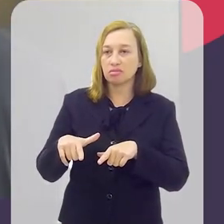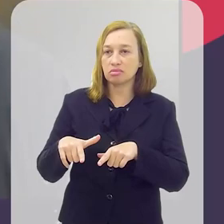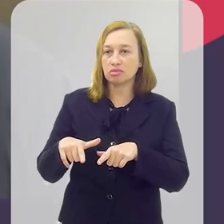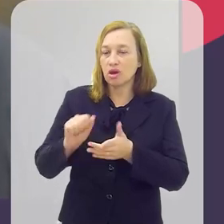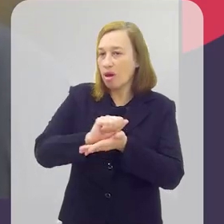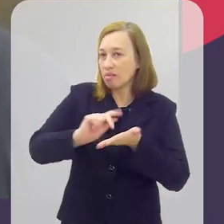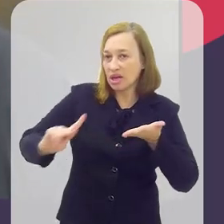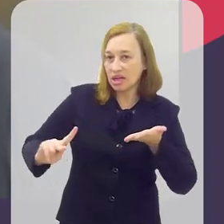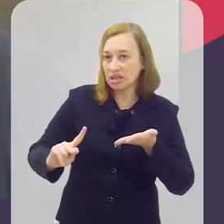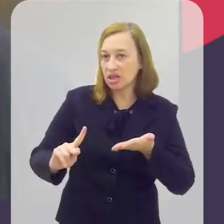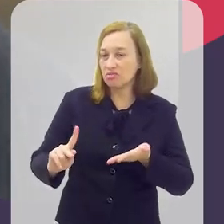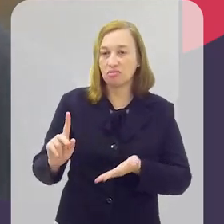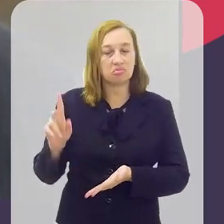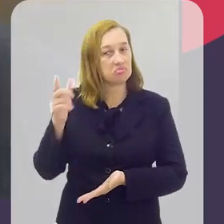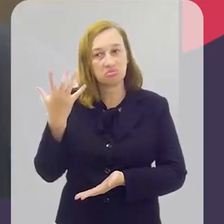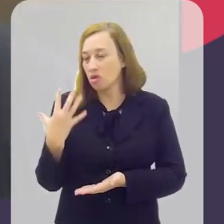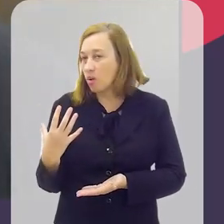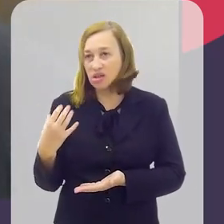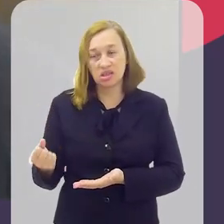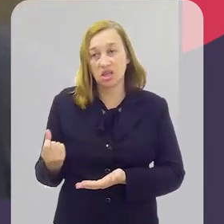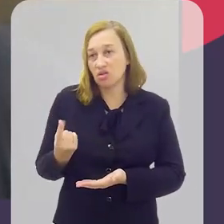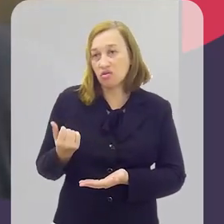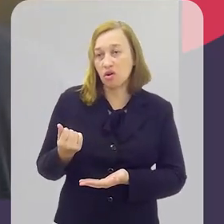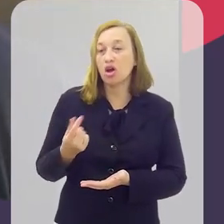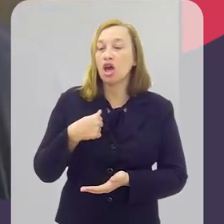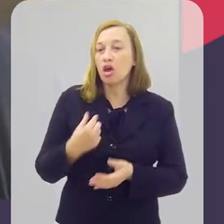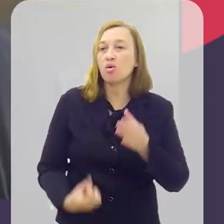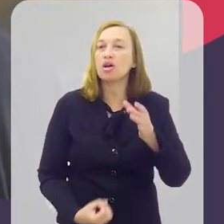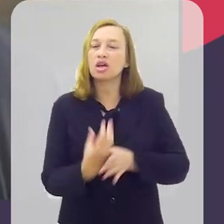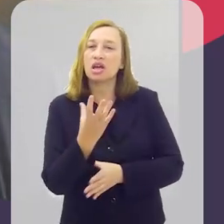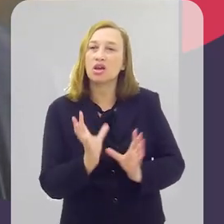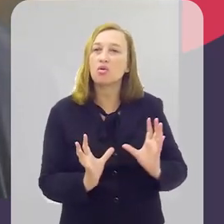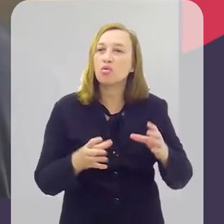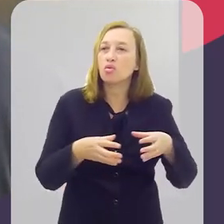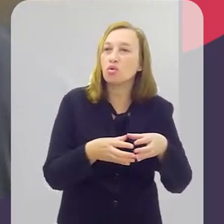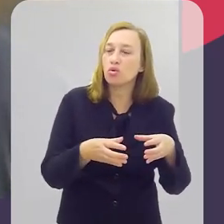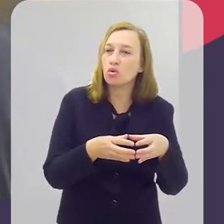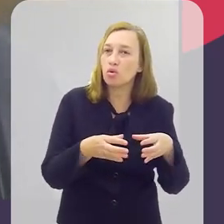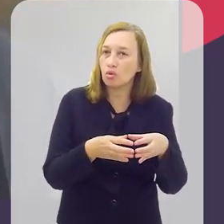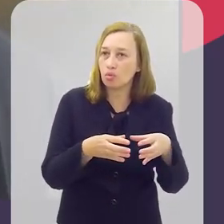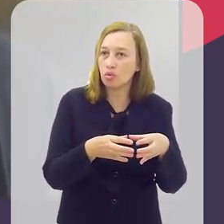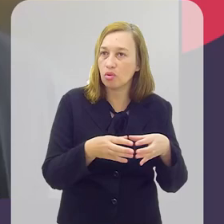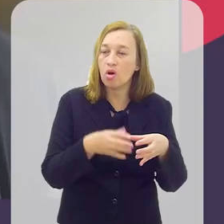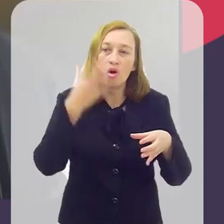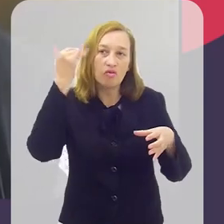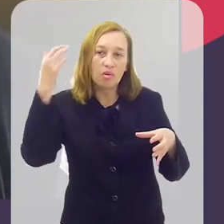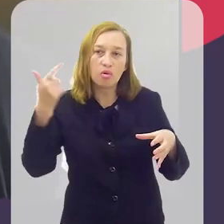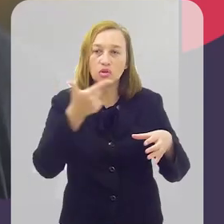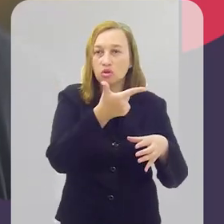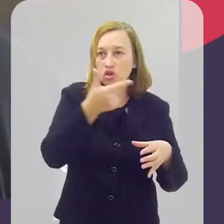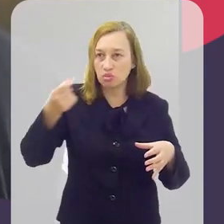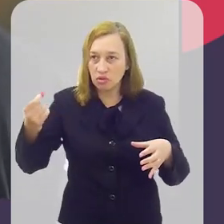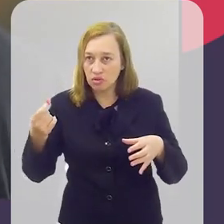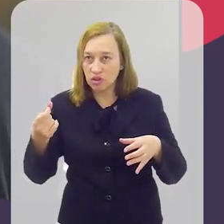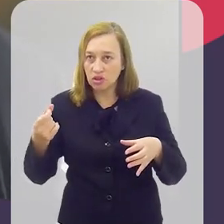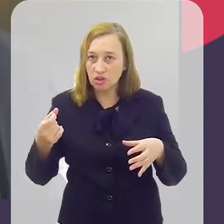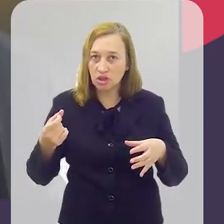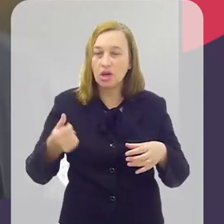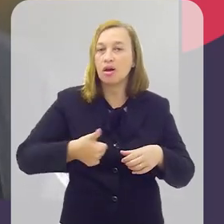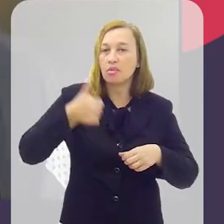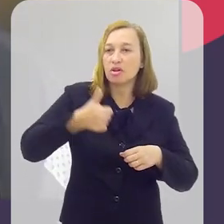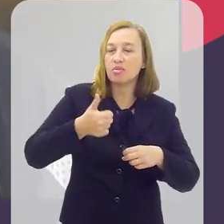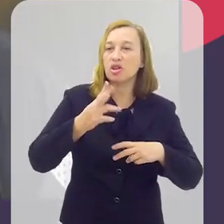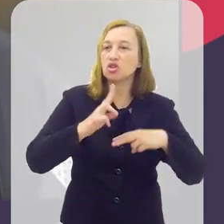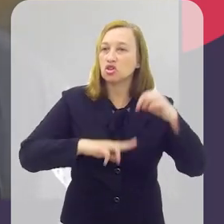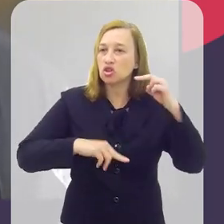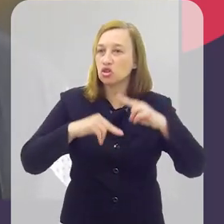ultrapassados. Eu sou um dos fundadores do Breck dos Apps, que ficou famoso em 2020, no dia 1º de julho.